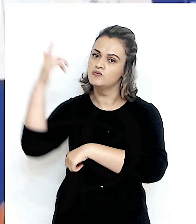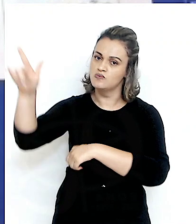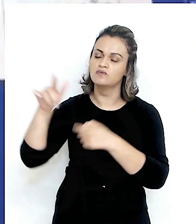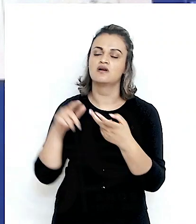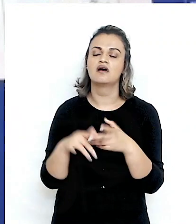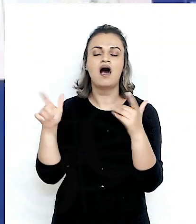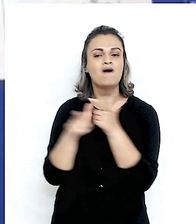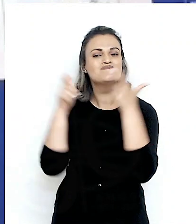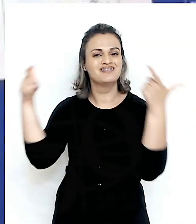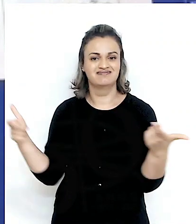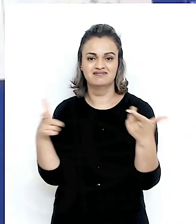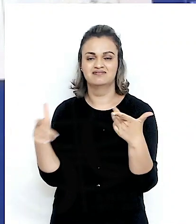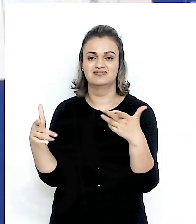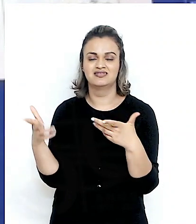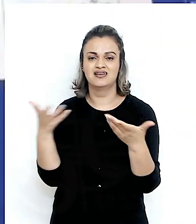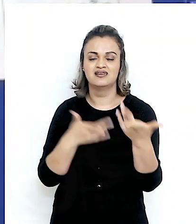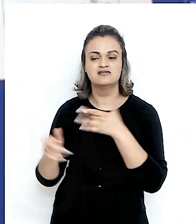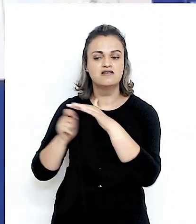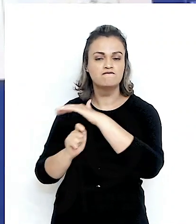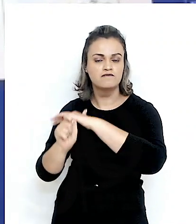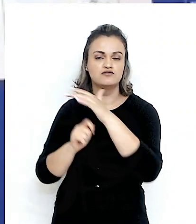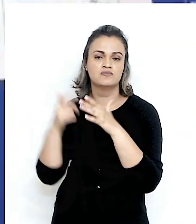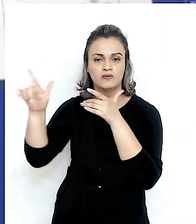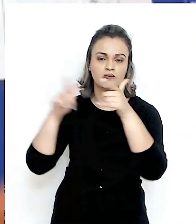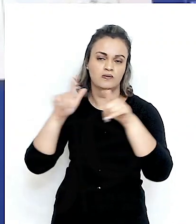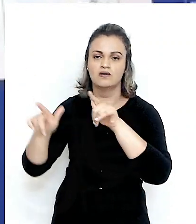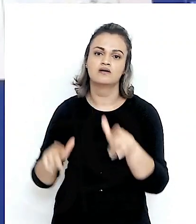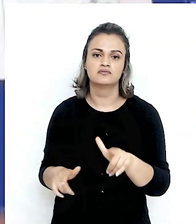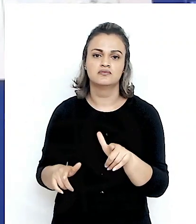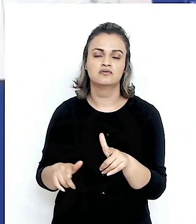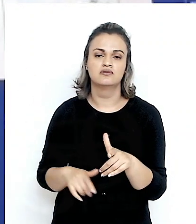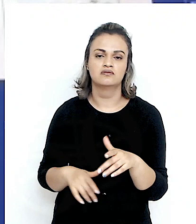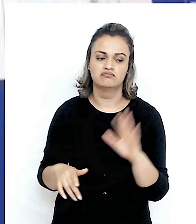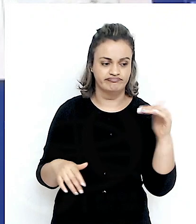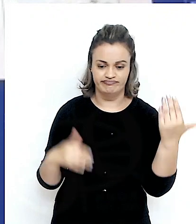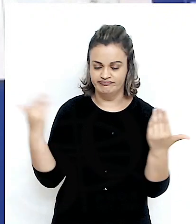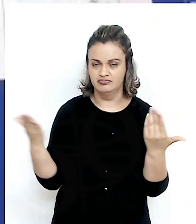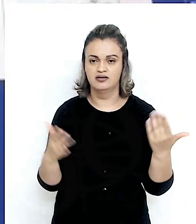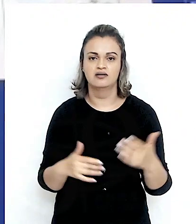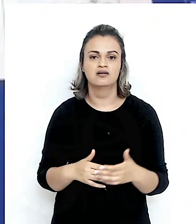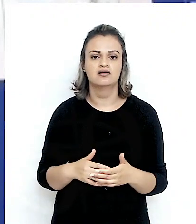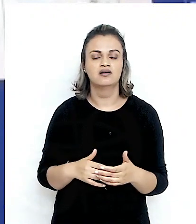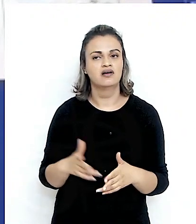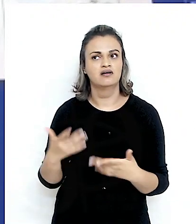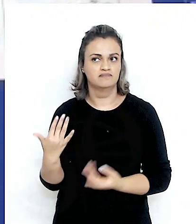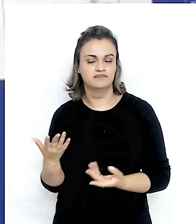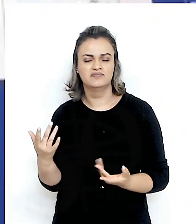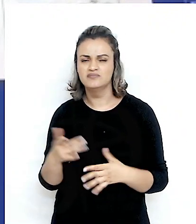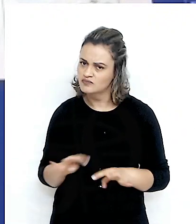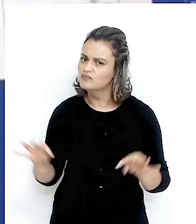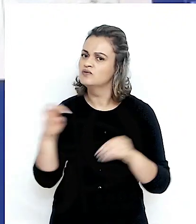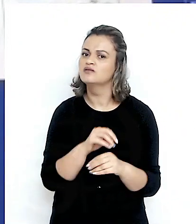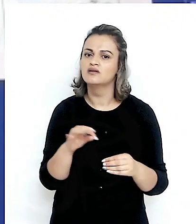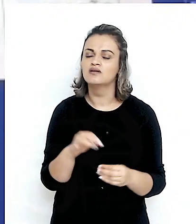a ampliação dos fluxos de investimentos dos dois lados, né, de lado a lado, tudo isso